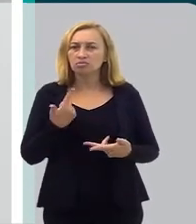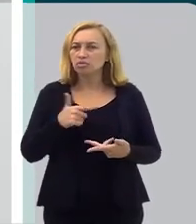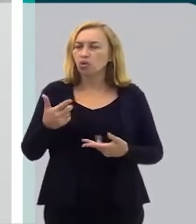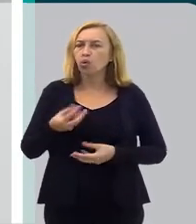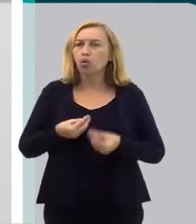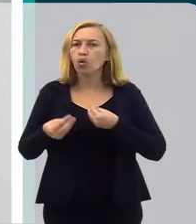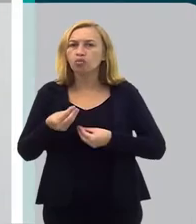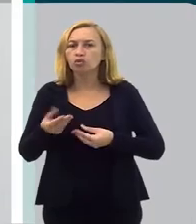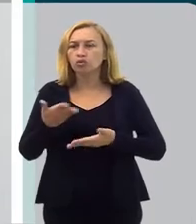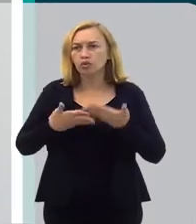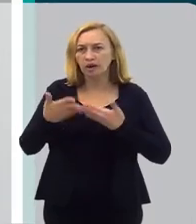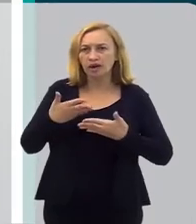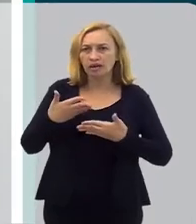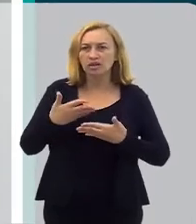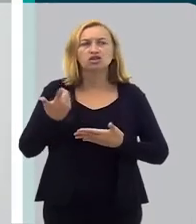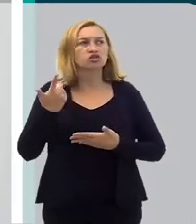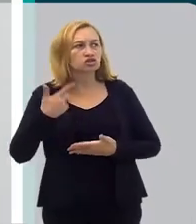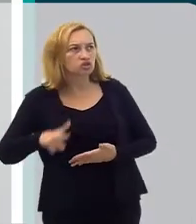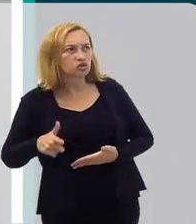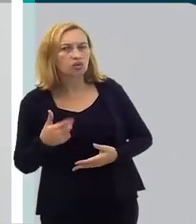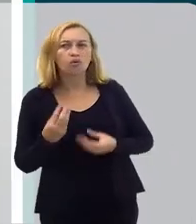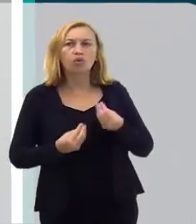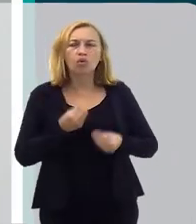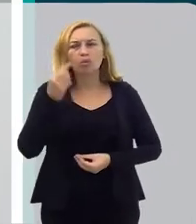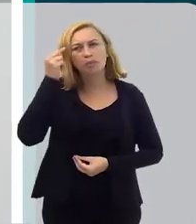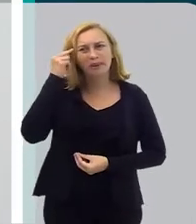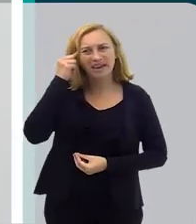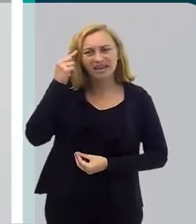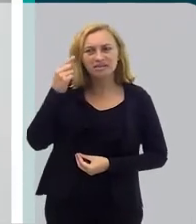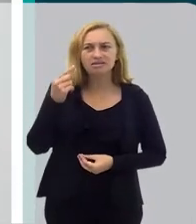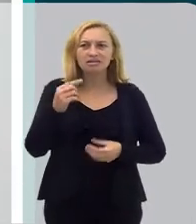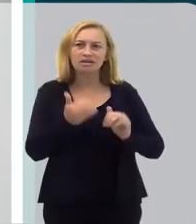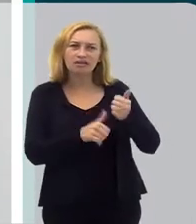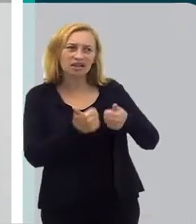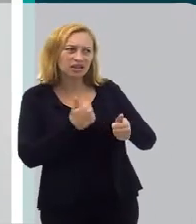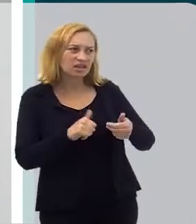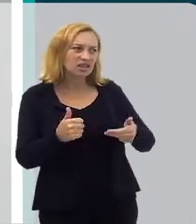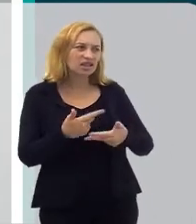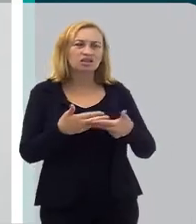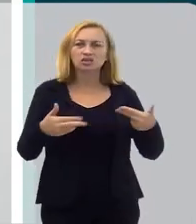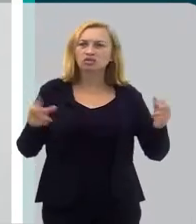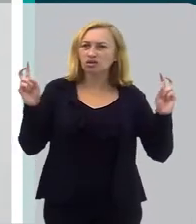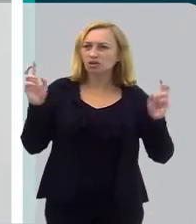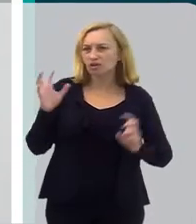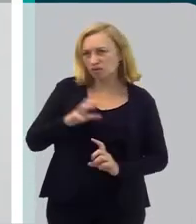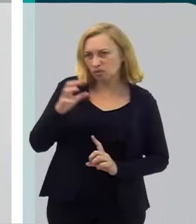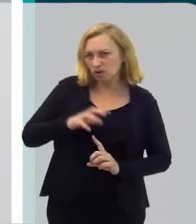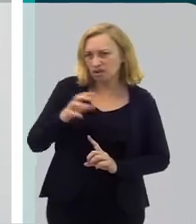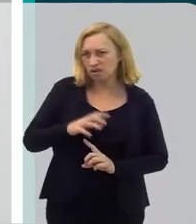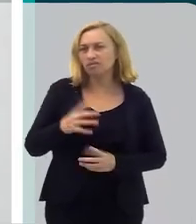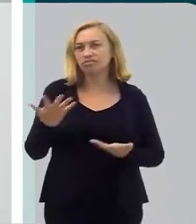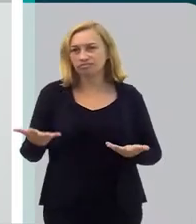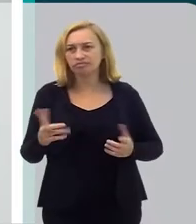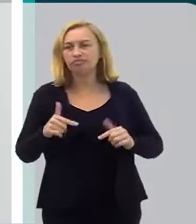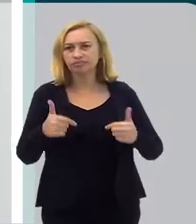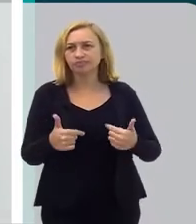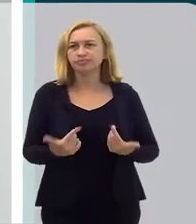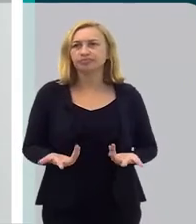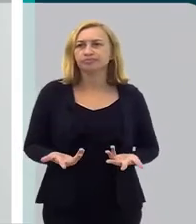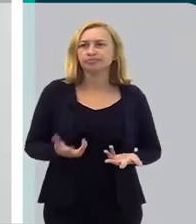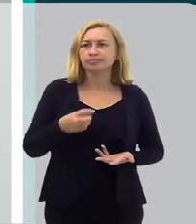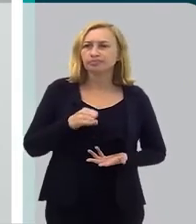né? Então, a forma, mais uma vez, né, a forma como a gente pensa, como a gente avalia as situações vai influenciar em como nós vamos agir.